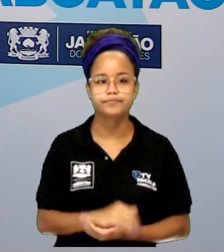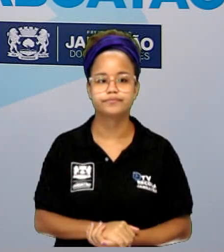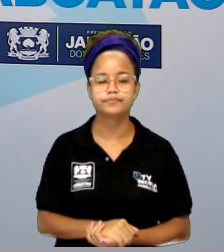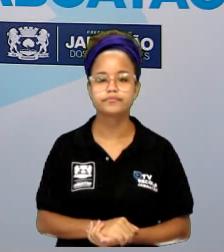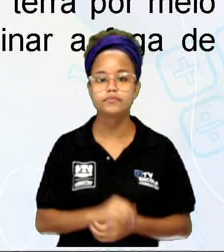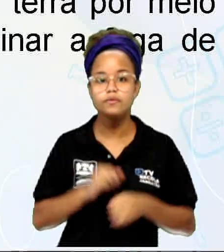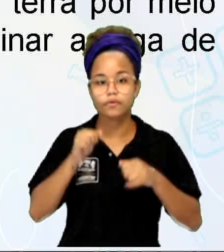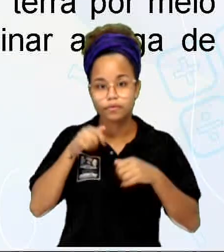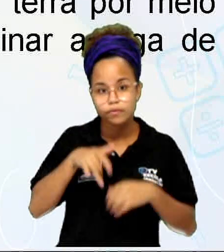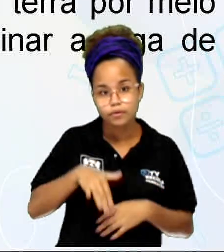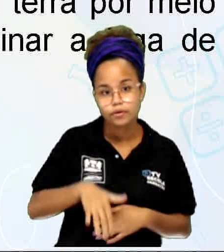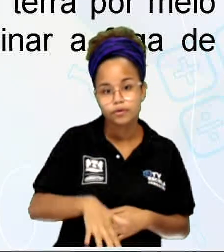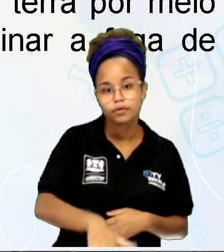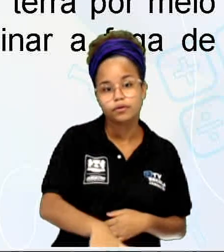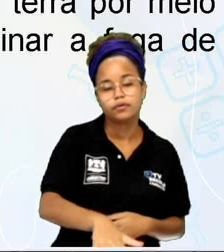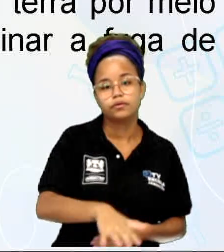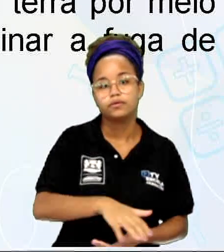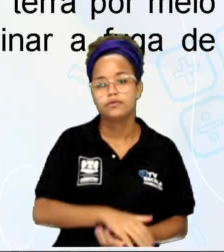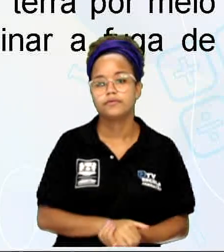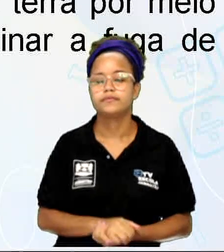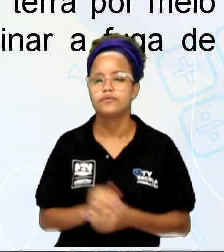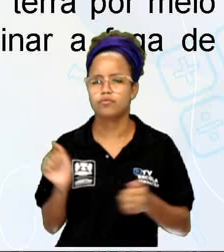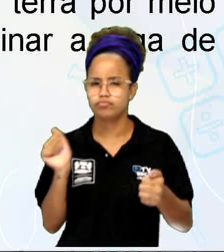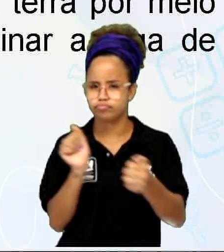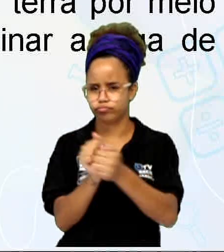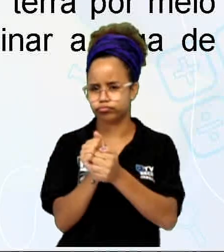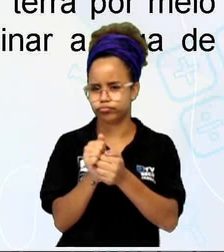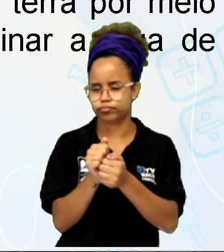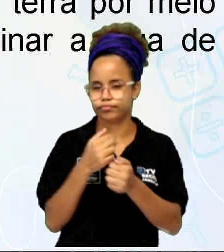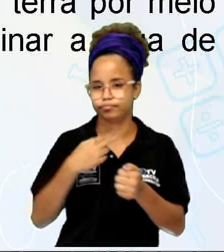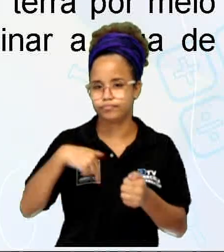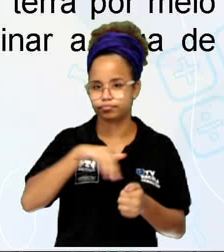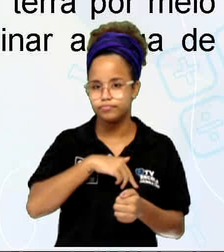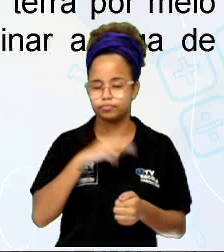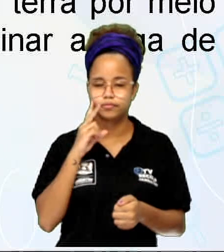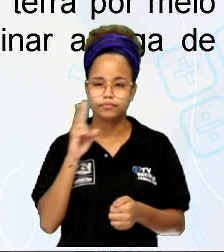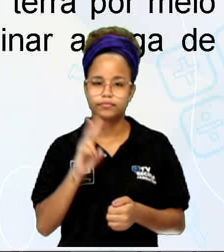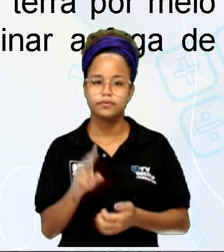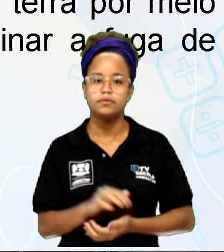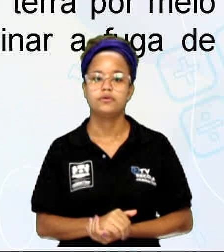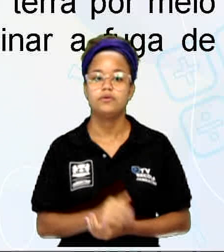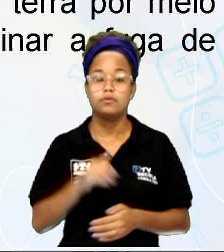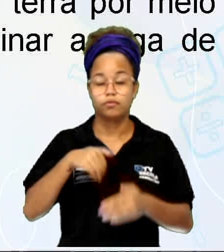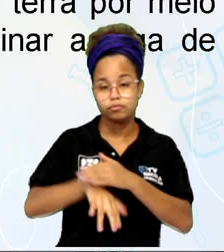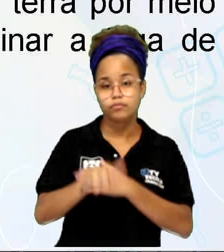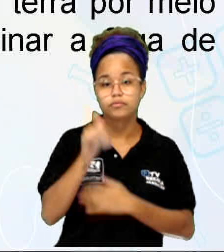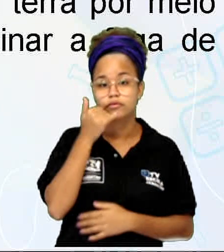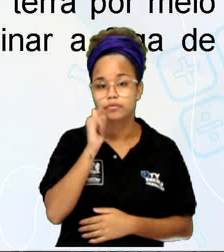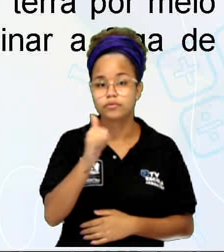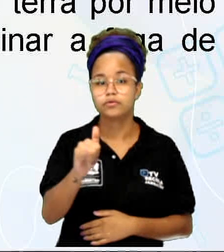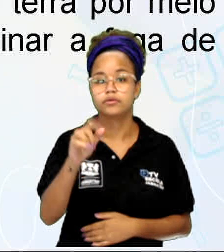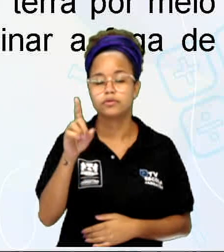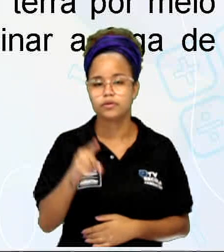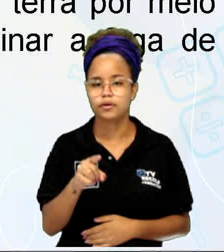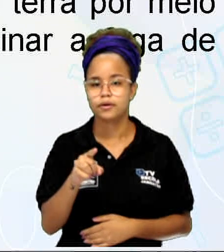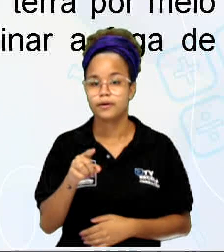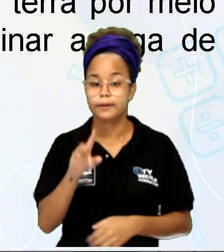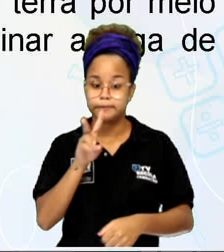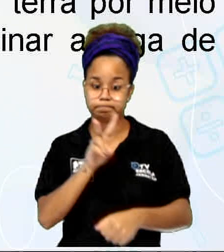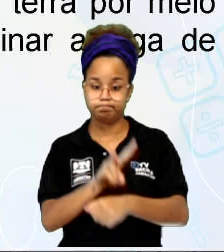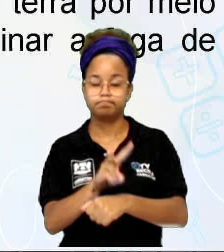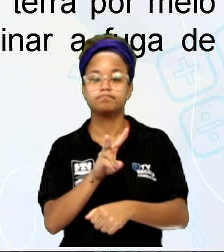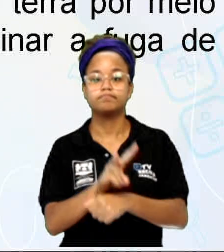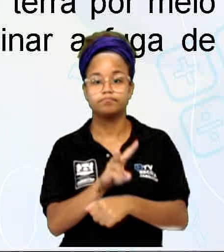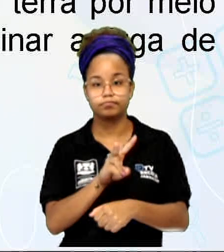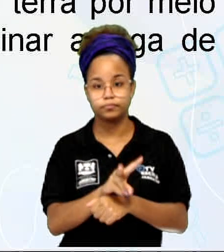Aterramento elétrico, vamos ler aí comigo, tá? Na tela. O aterramento elétrico é uma medida de segurança que